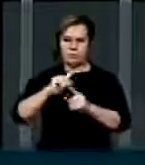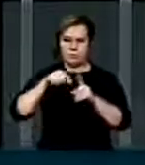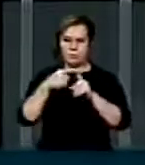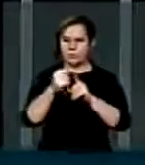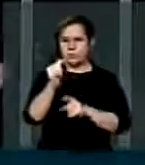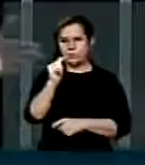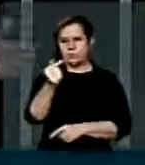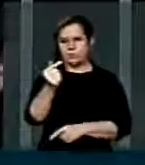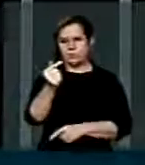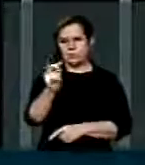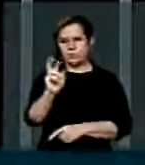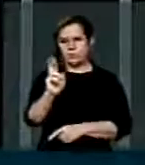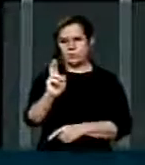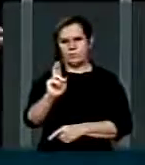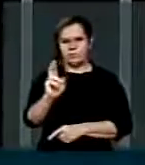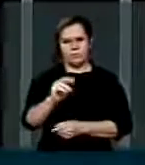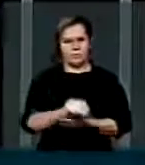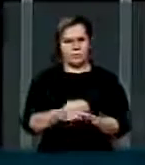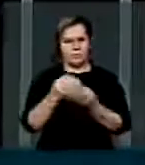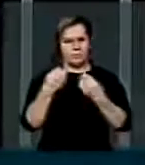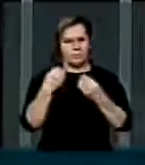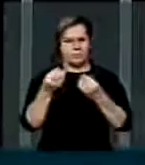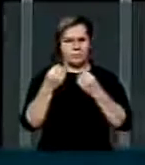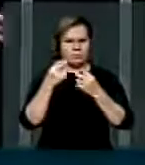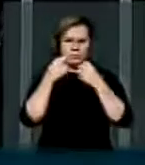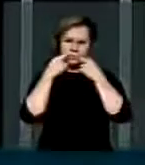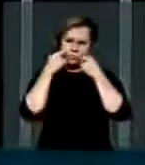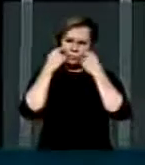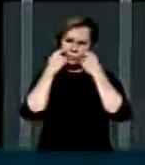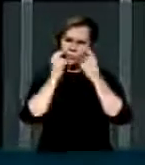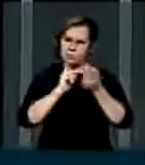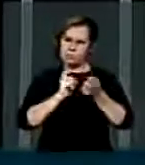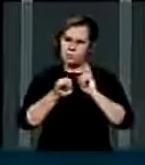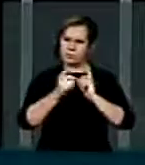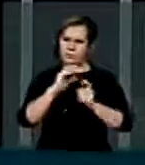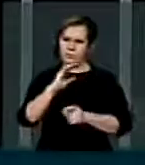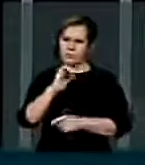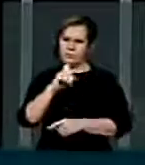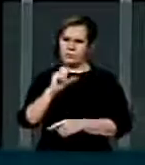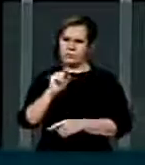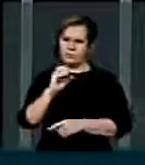Essa é a vergonha que é a administração do Celso Amorim à frente do Ministério da Defesa, presidente. Obrigado. Obrigado. Obrigado.